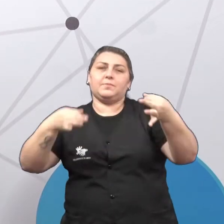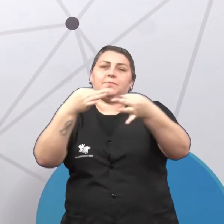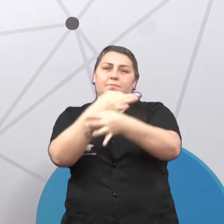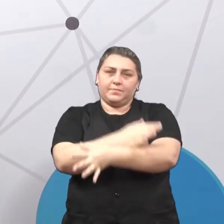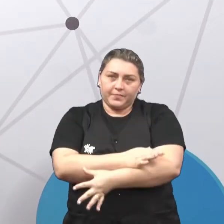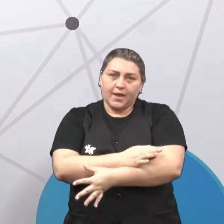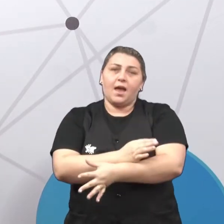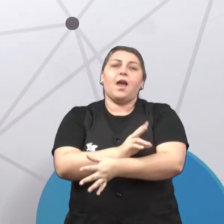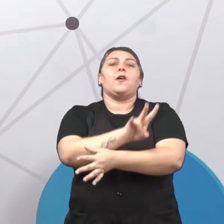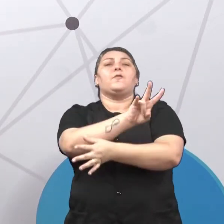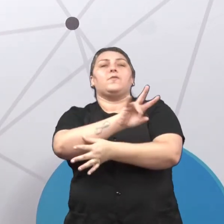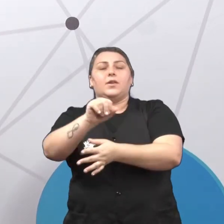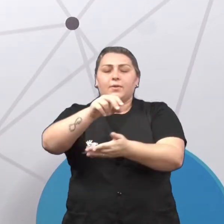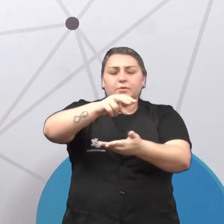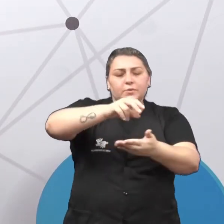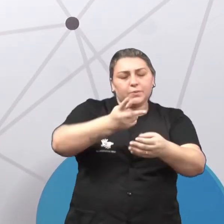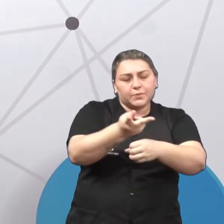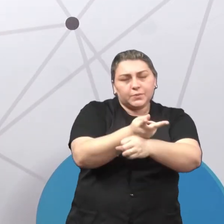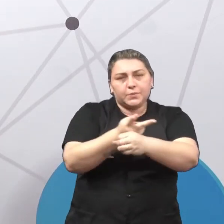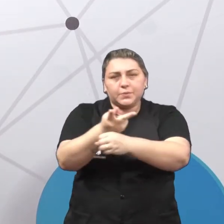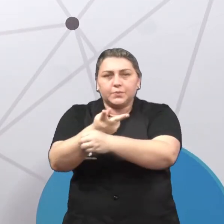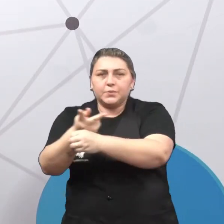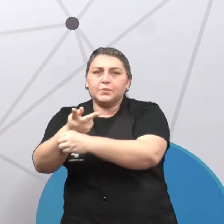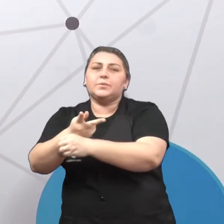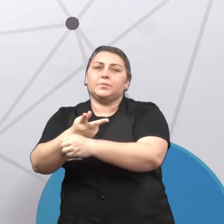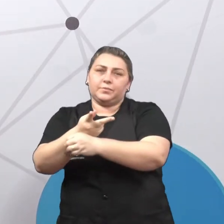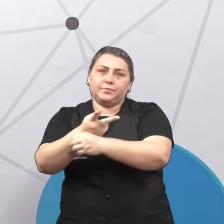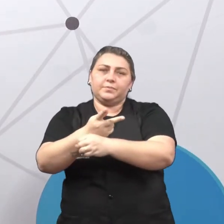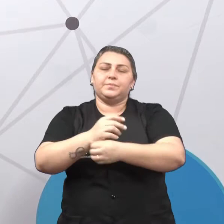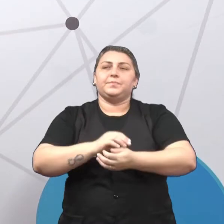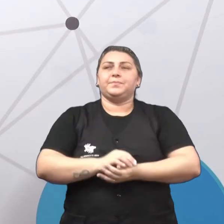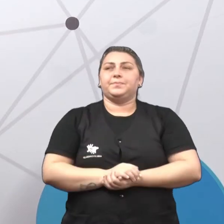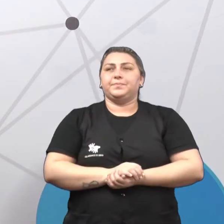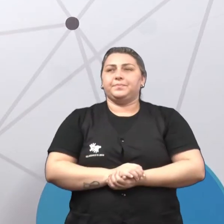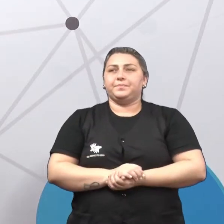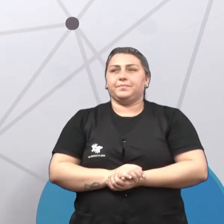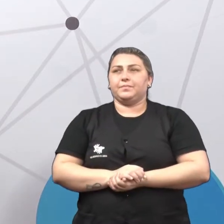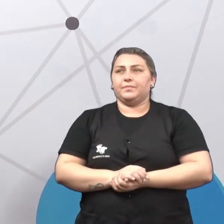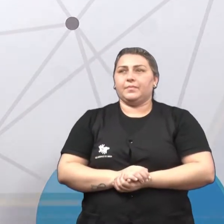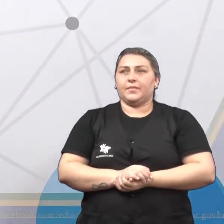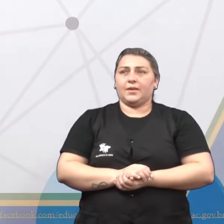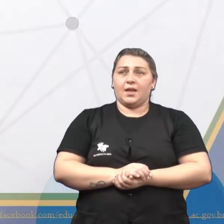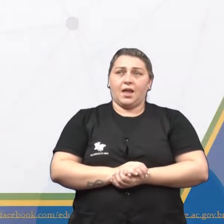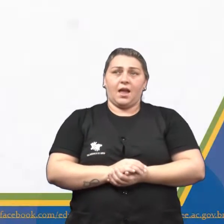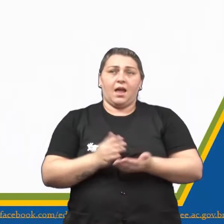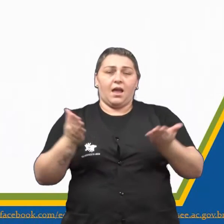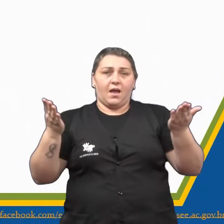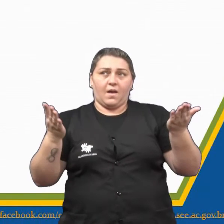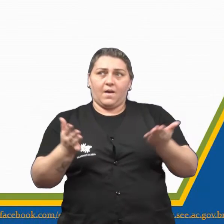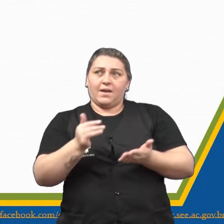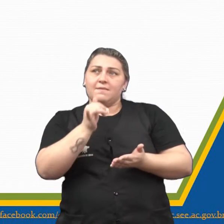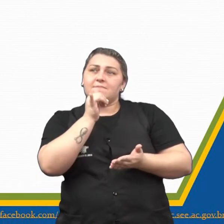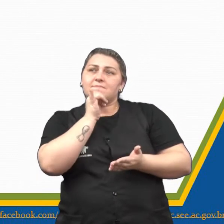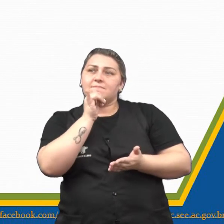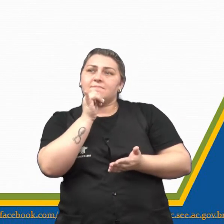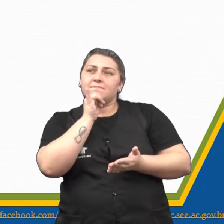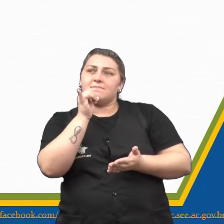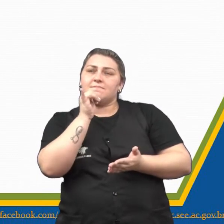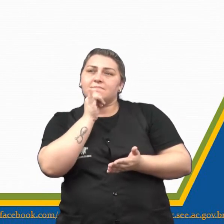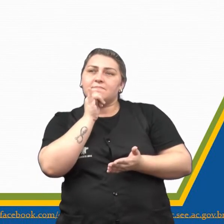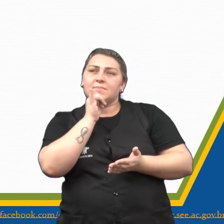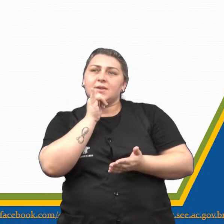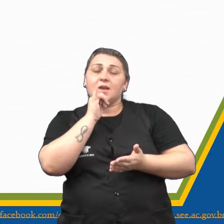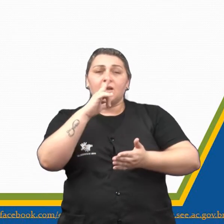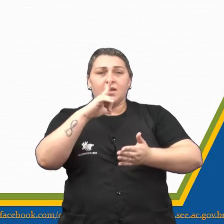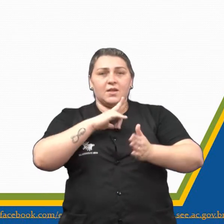consiga entender aquela palavra e ela está prejudicando a minha interpretação, tá bom? Então, vamos ver um exemplo aí como isso ia funcionar.